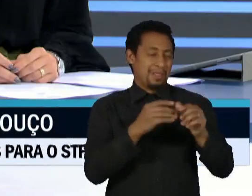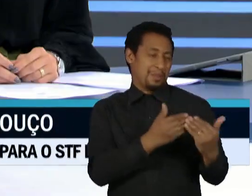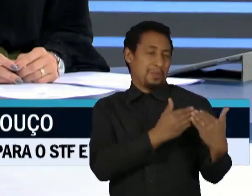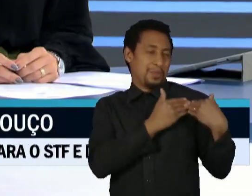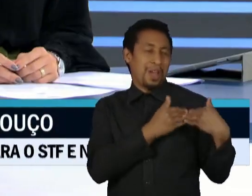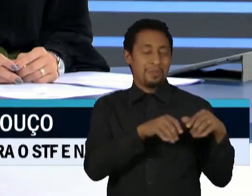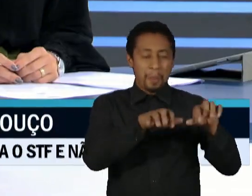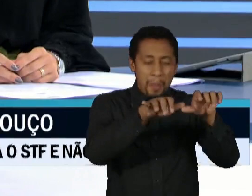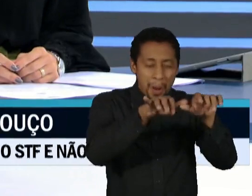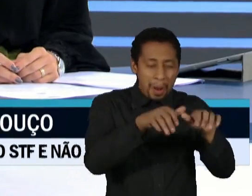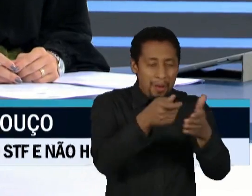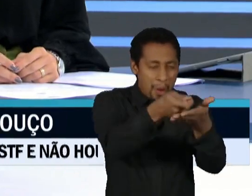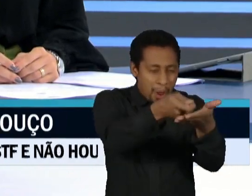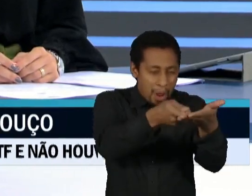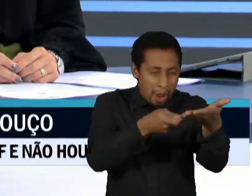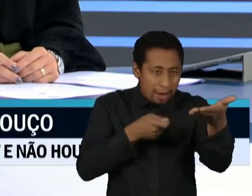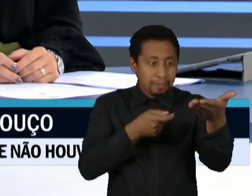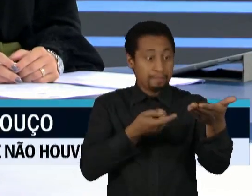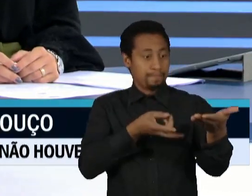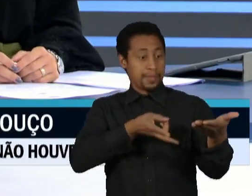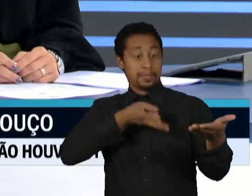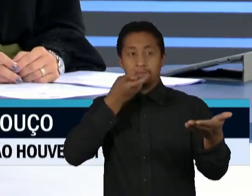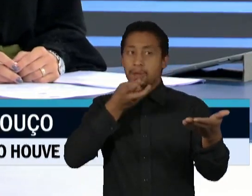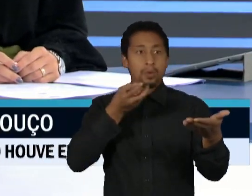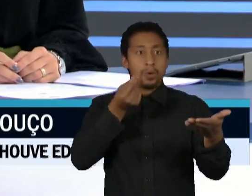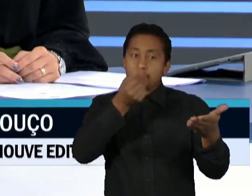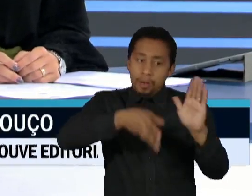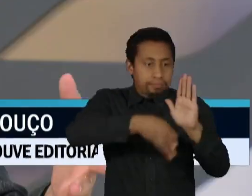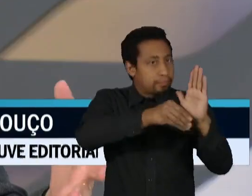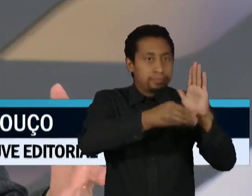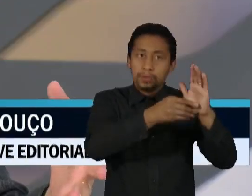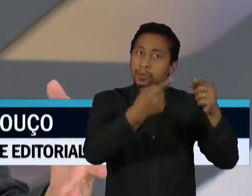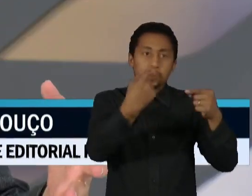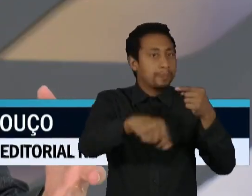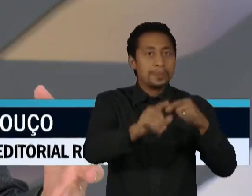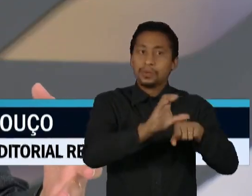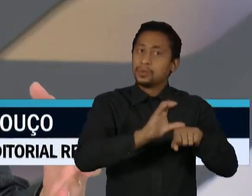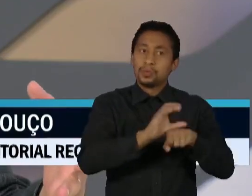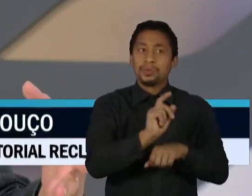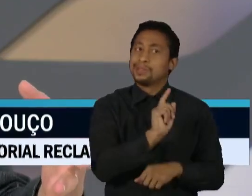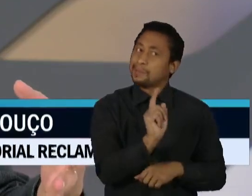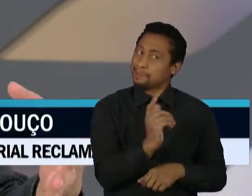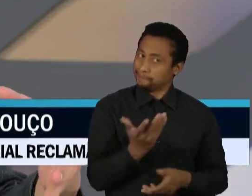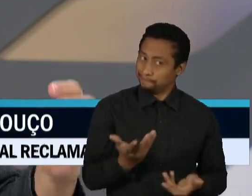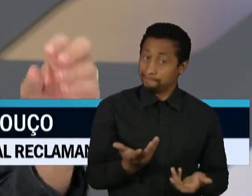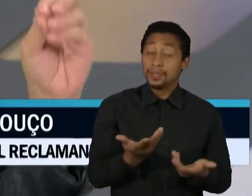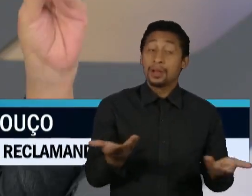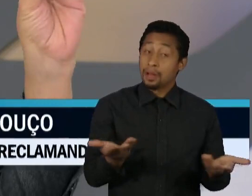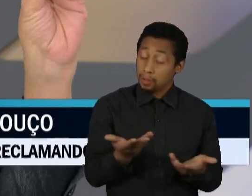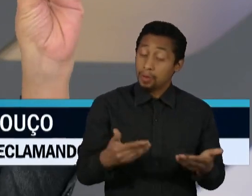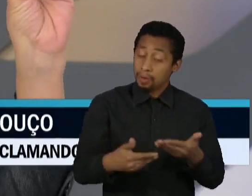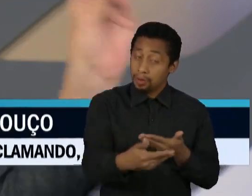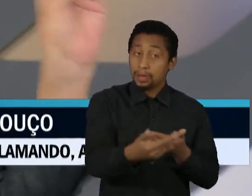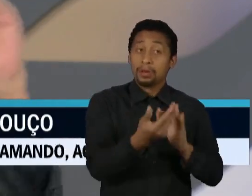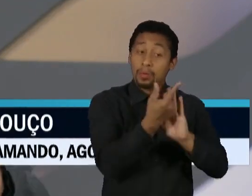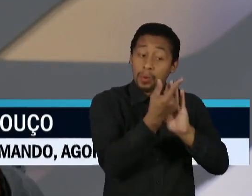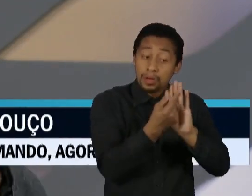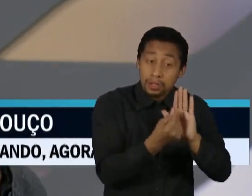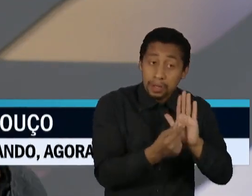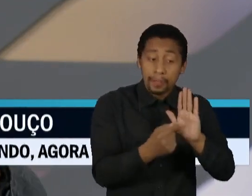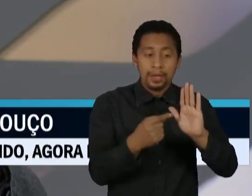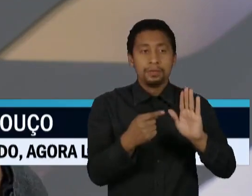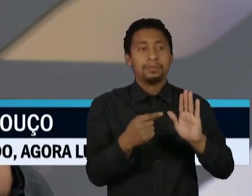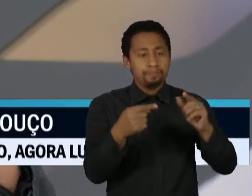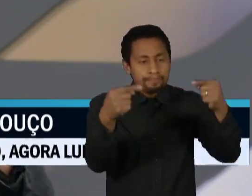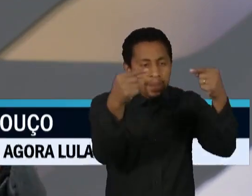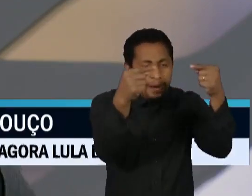secreto. E agora, nesse projeto que é o regime fiscal sustentável, eles querem ocupar um espaço do excesso de